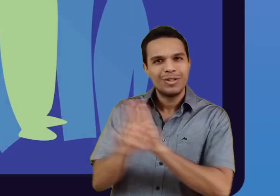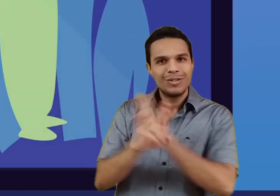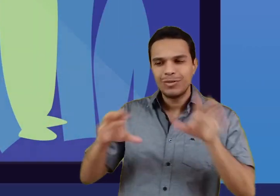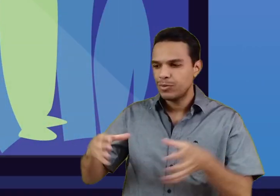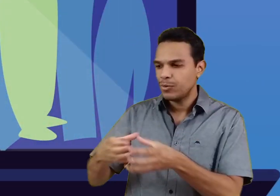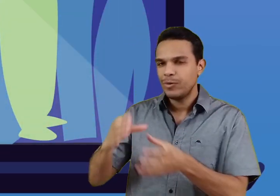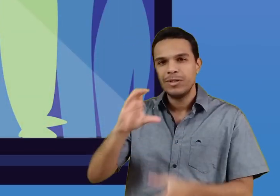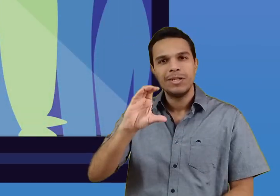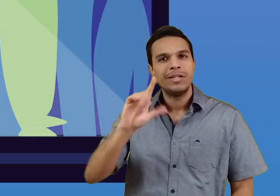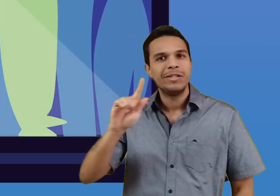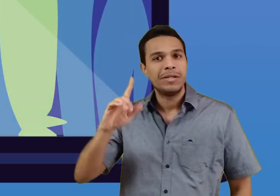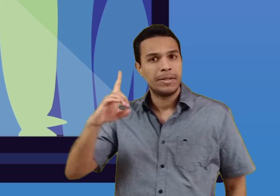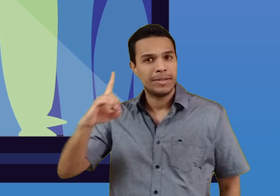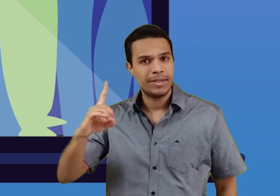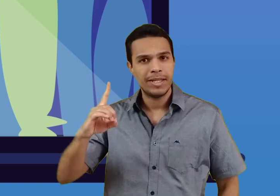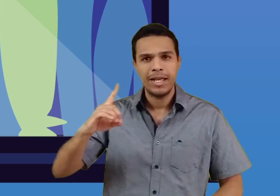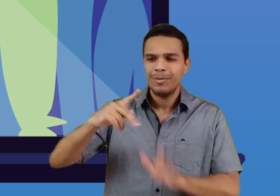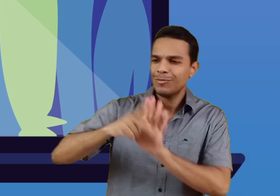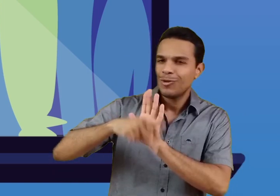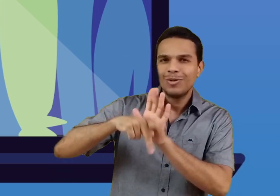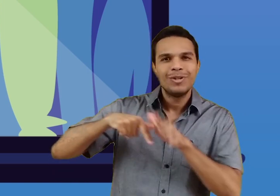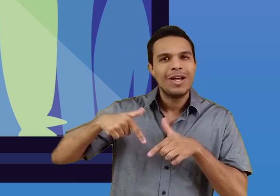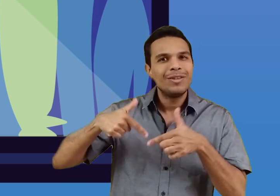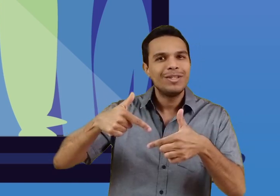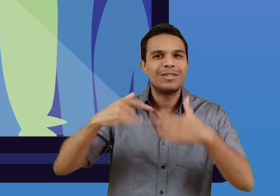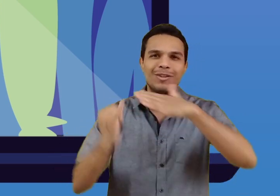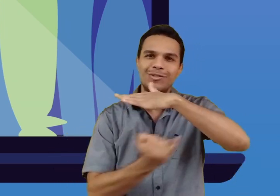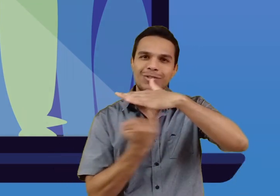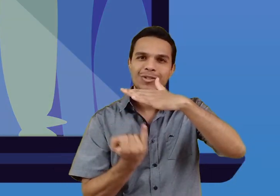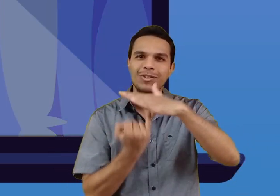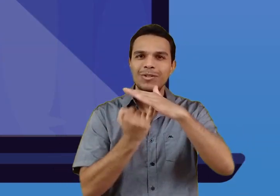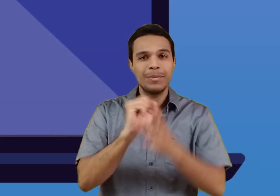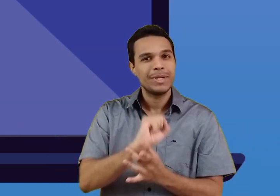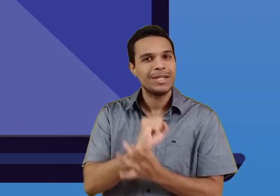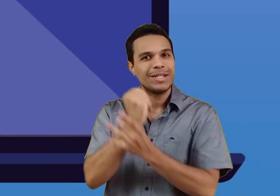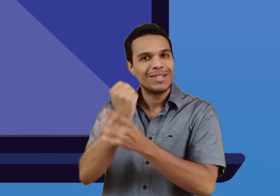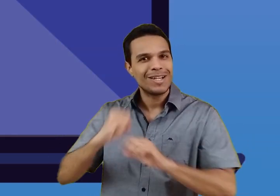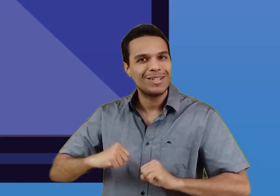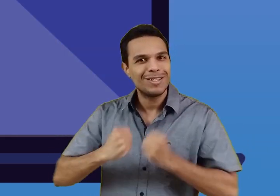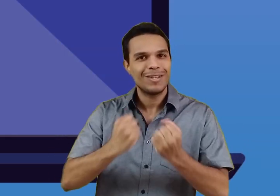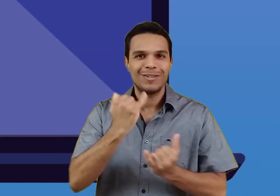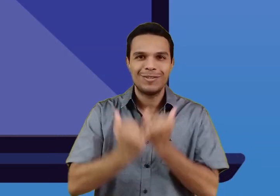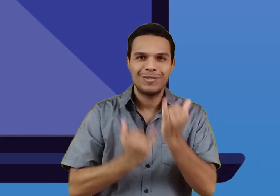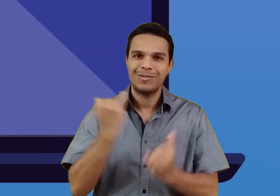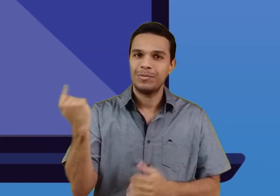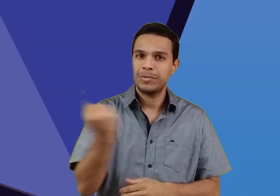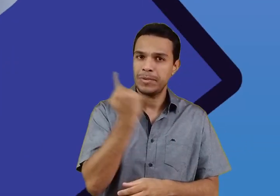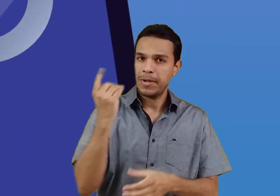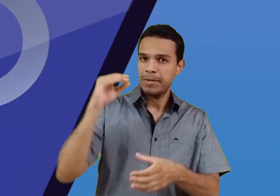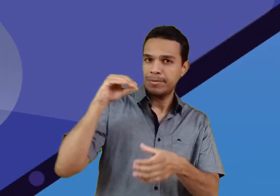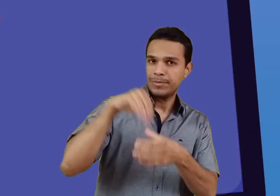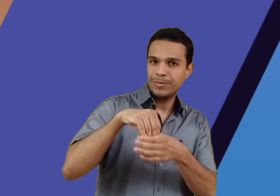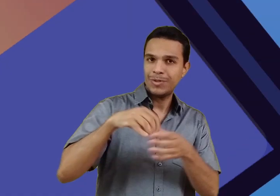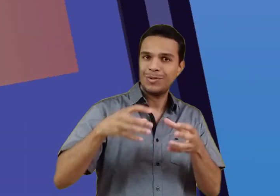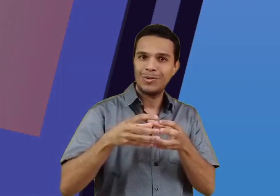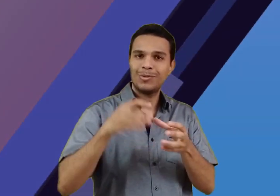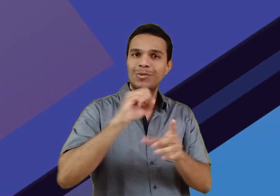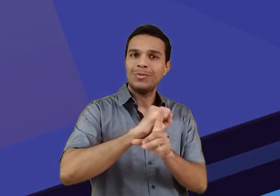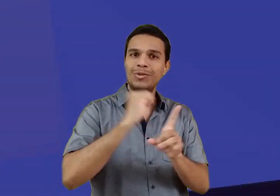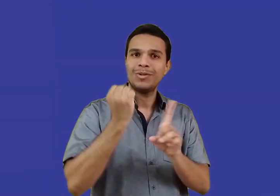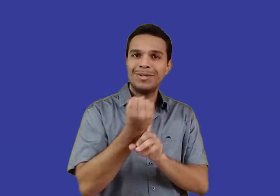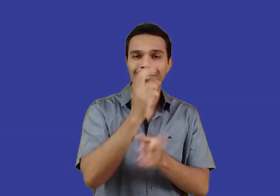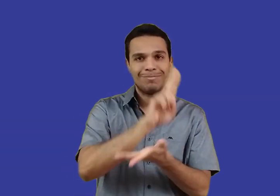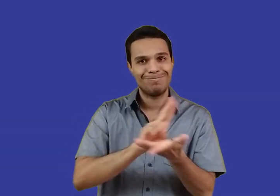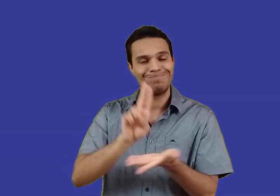em conjunto com o Comitê de Governança Digital, projetos e ações institucionais para garantir a segurança das informações que circulam pelo